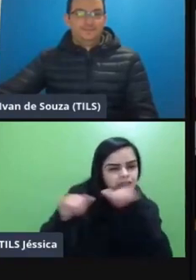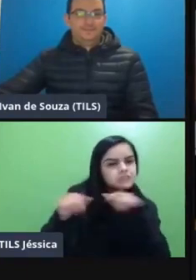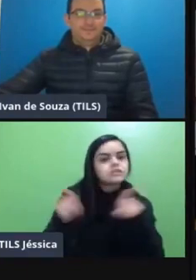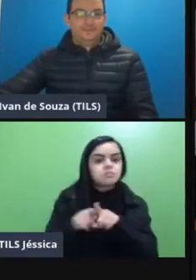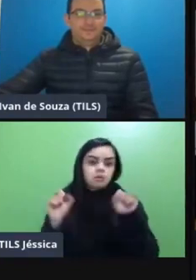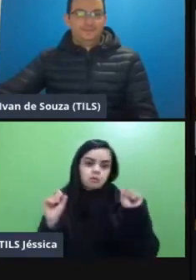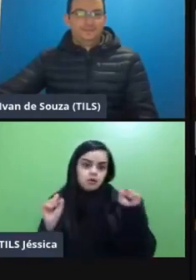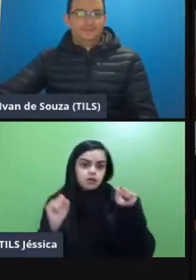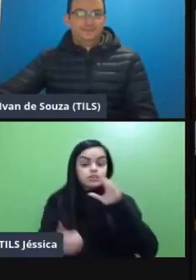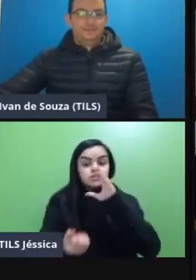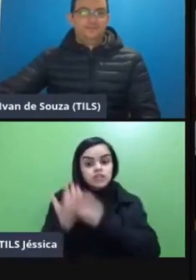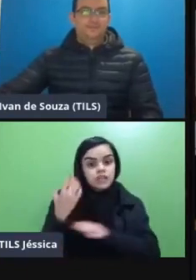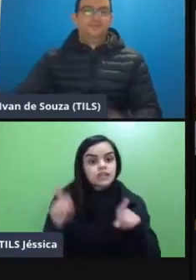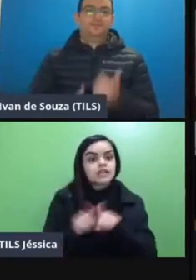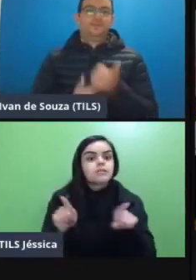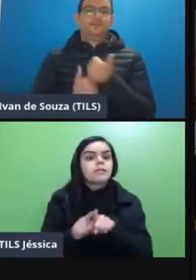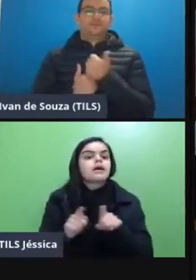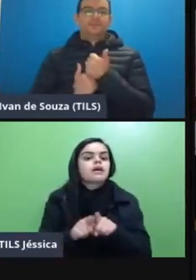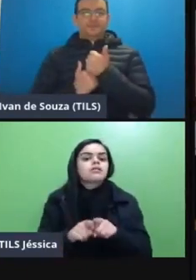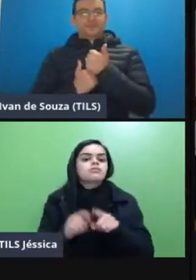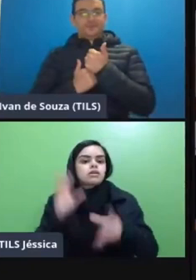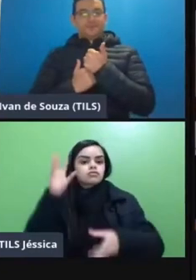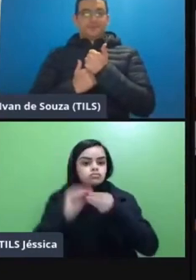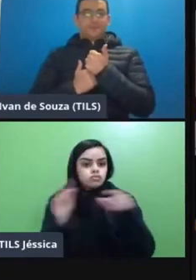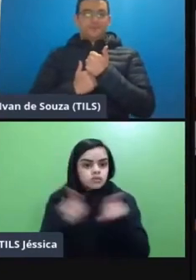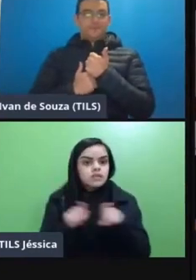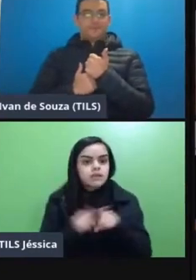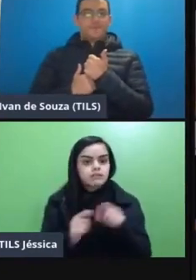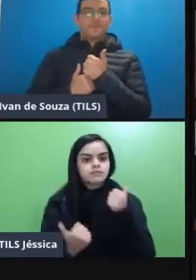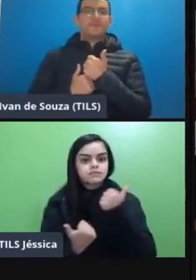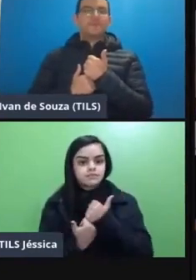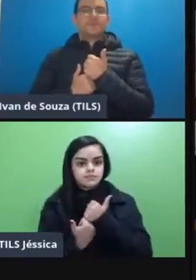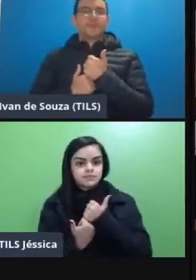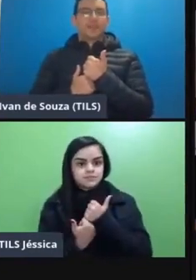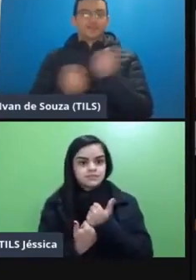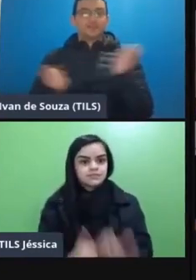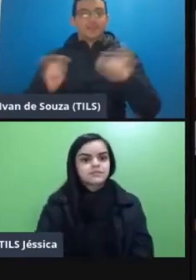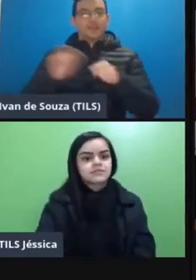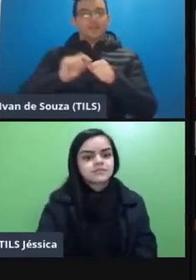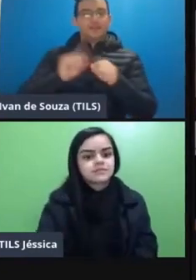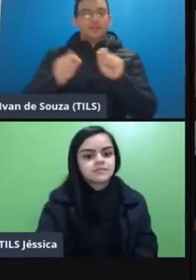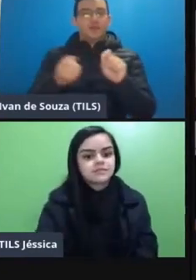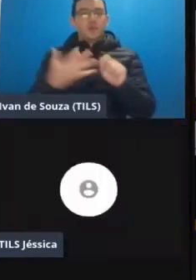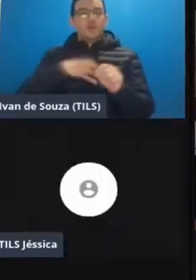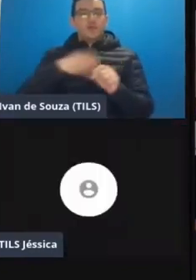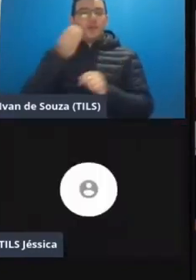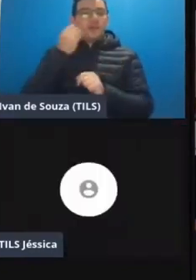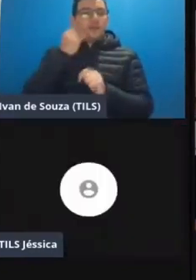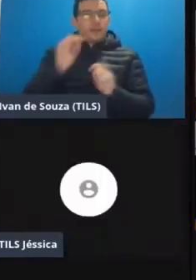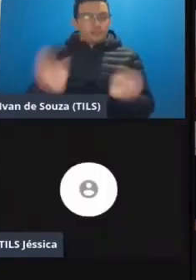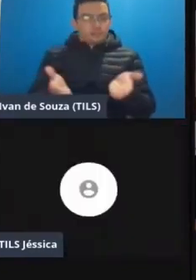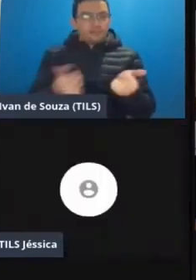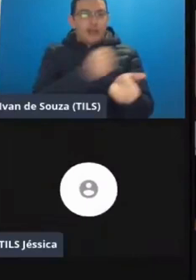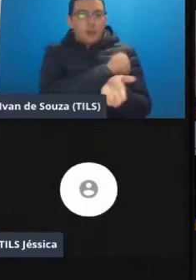eu posso criar um podcast para eles eu posso fazer enfim eu posso de alguma maneira tentar engajar esse aluno